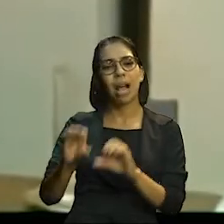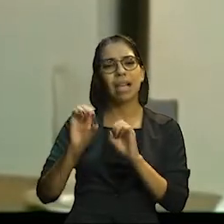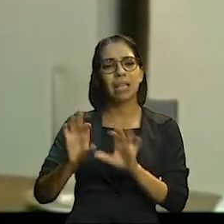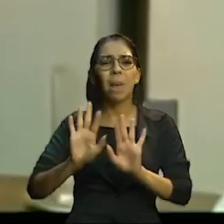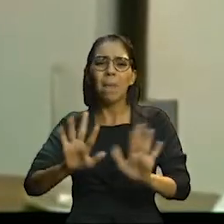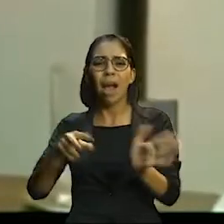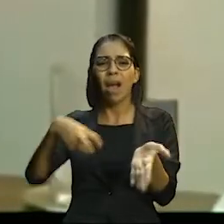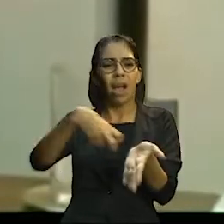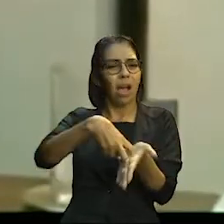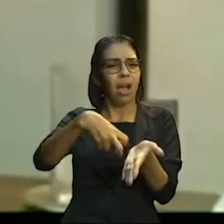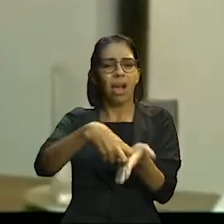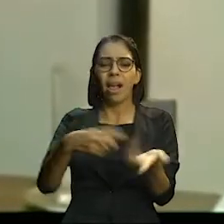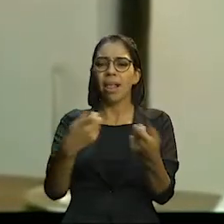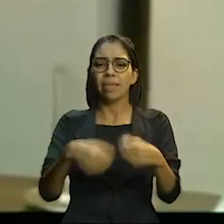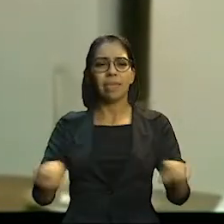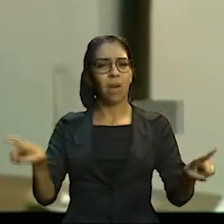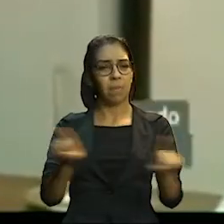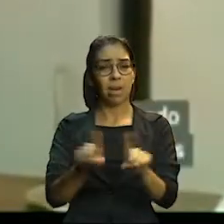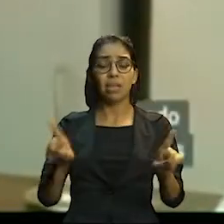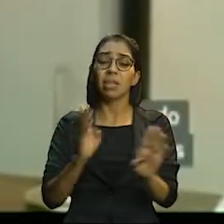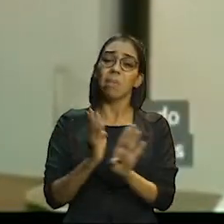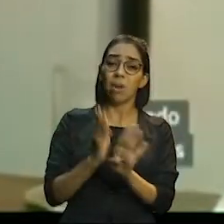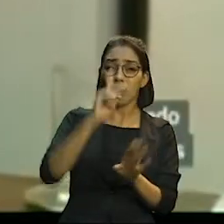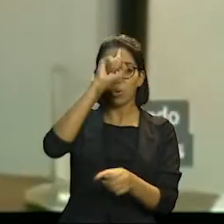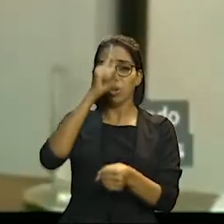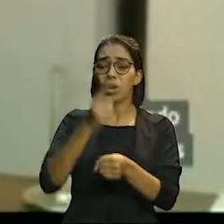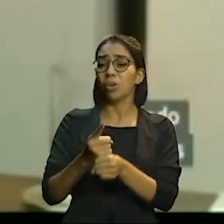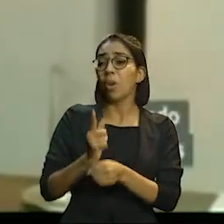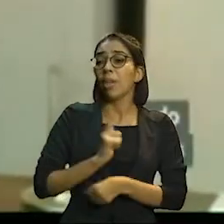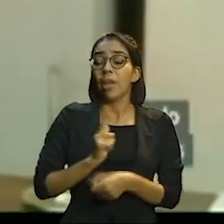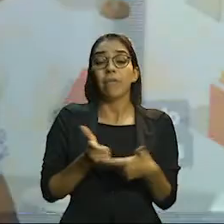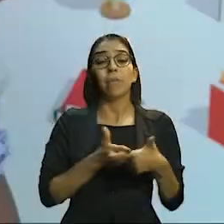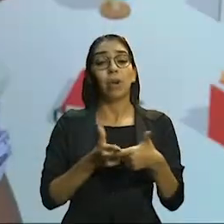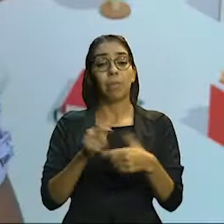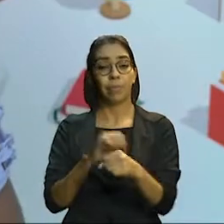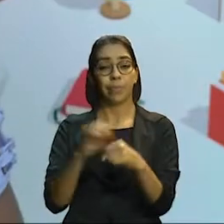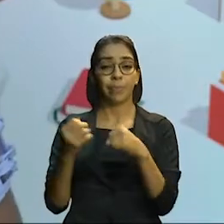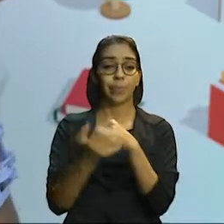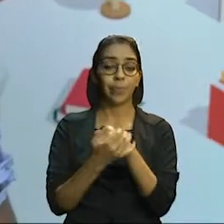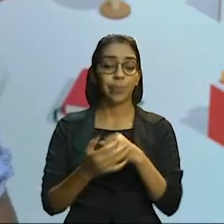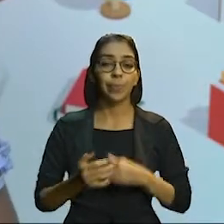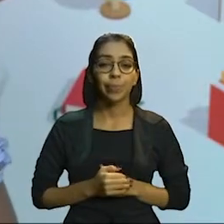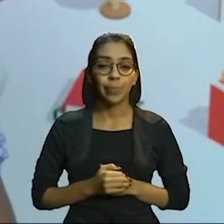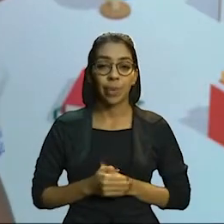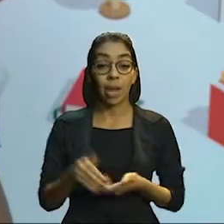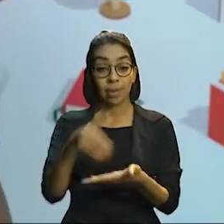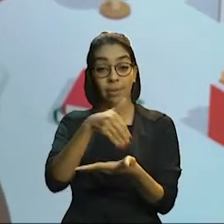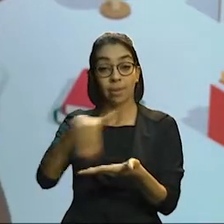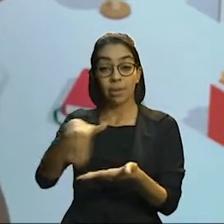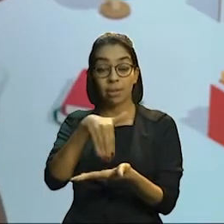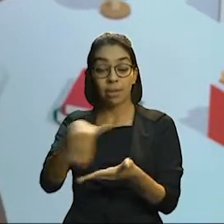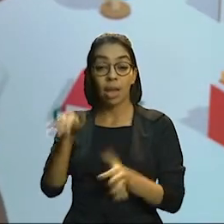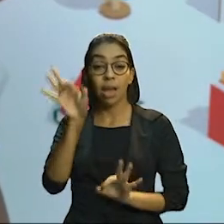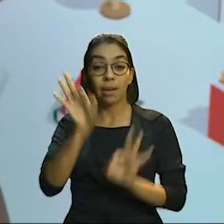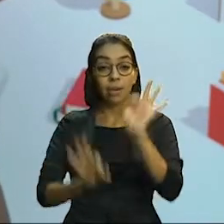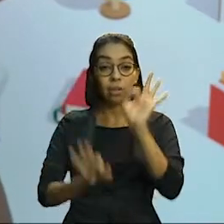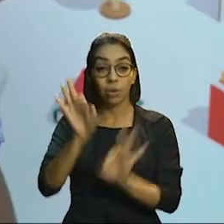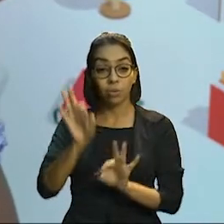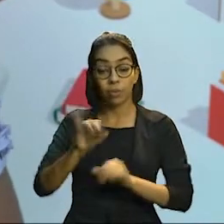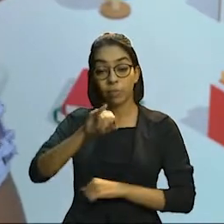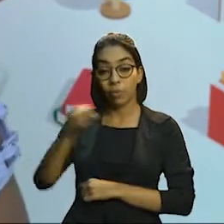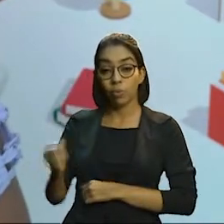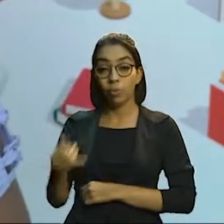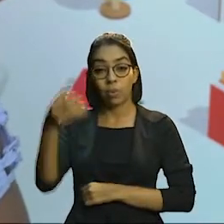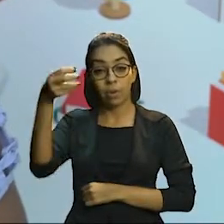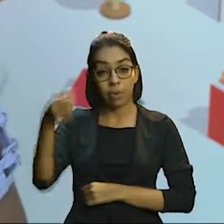os gestores por essa situação tão excepcional ocasionada pela pandemia. A secretária executiva de Educação de Juazeiro do